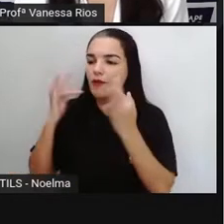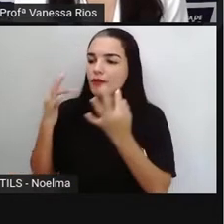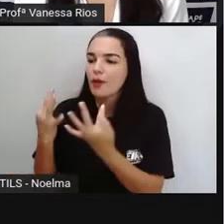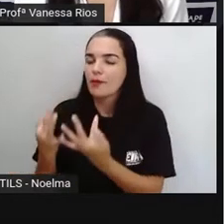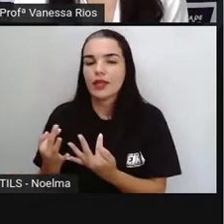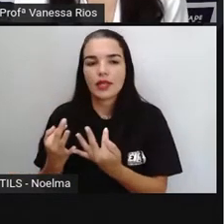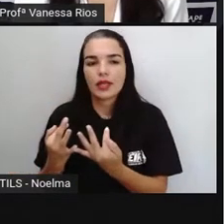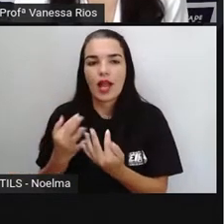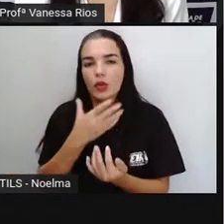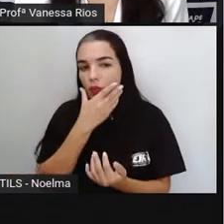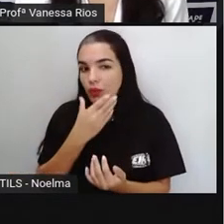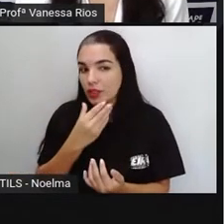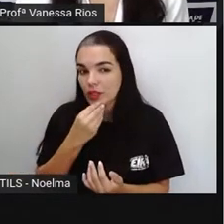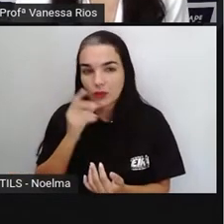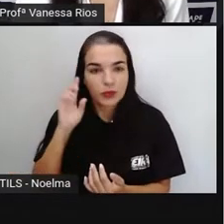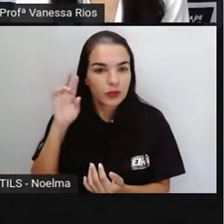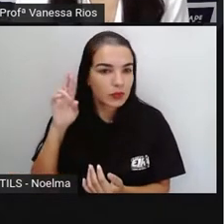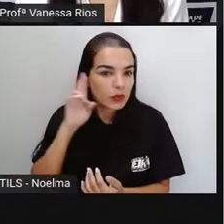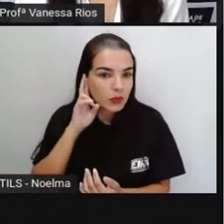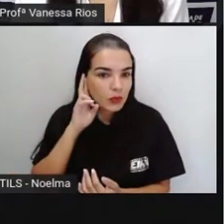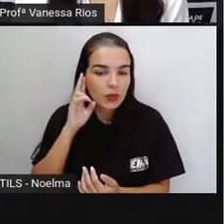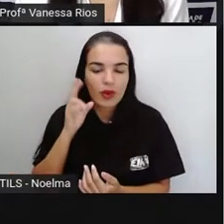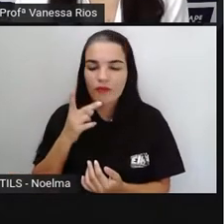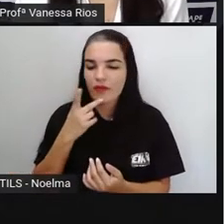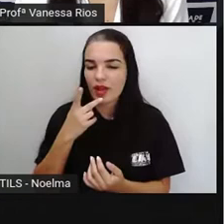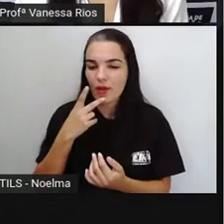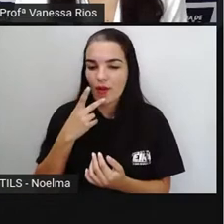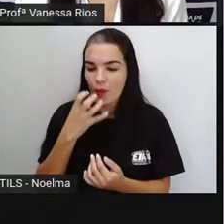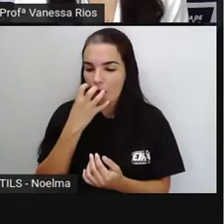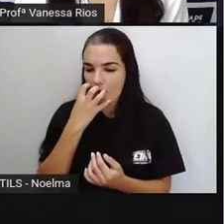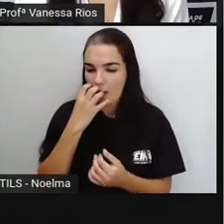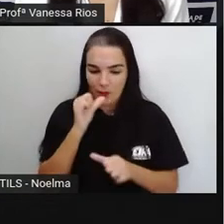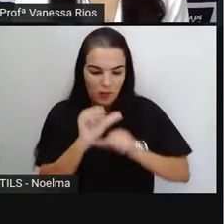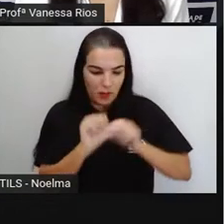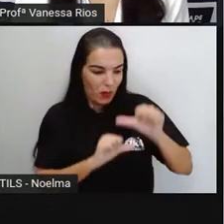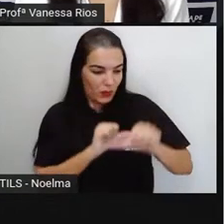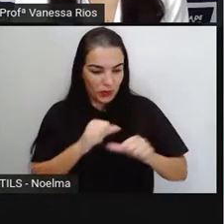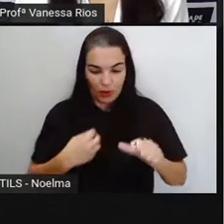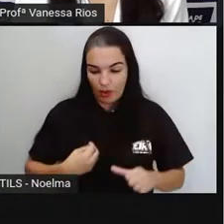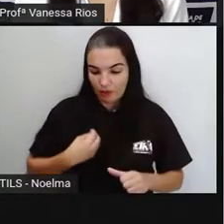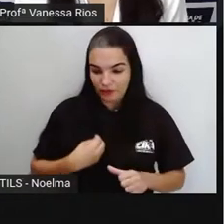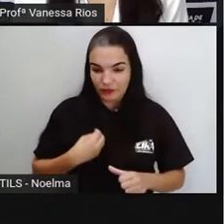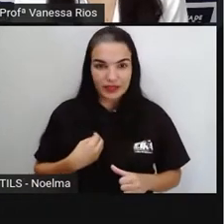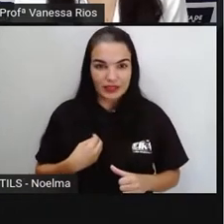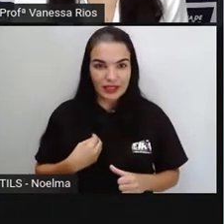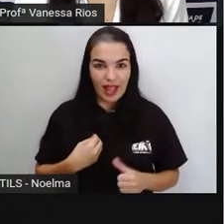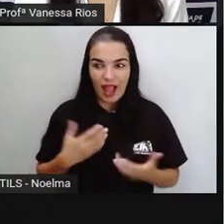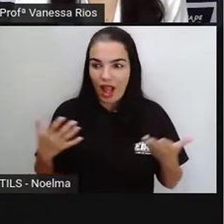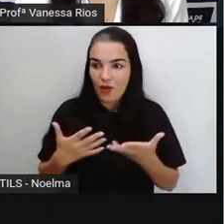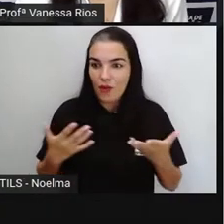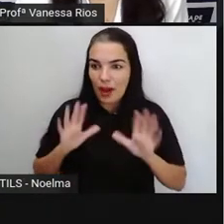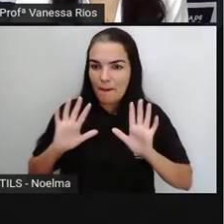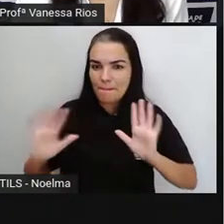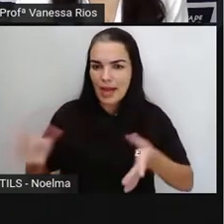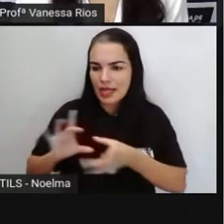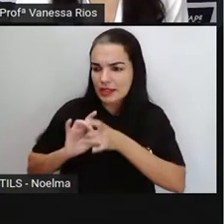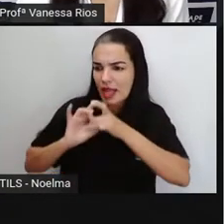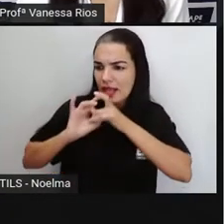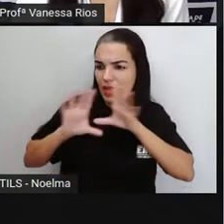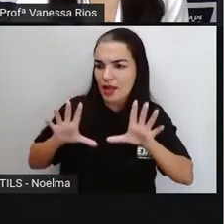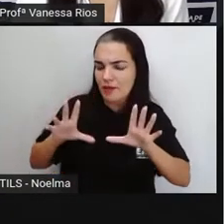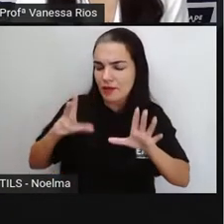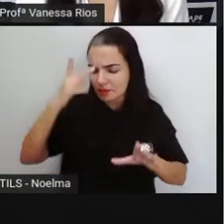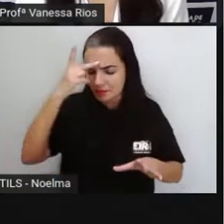comportamento mudou após a chegada do animal. Ele está mais independente e confiante